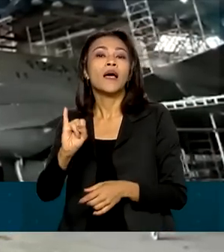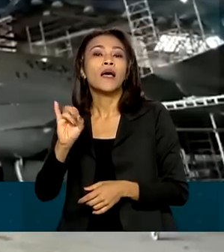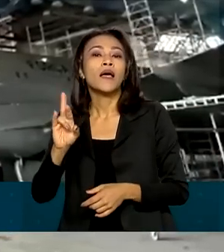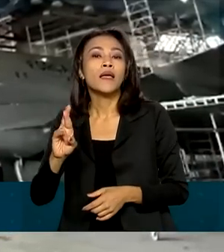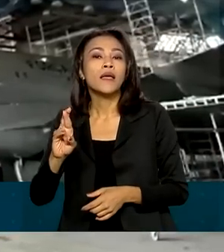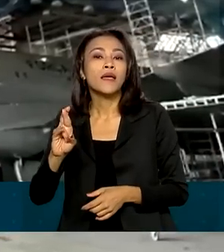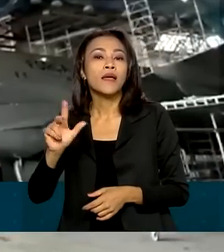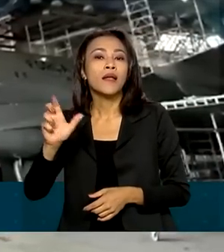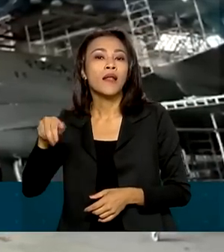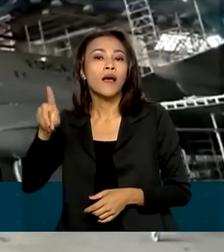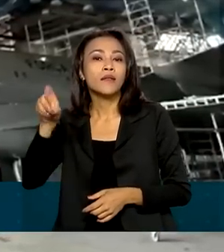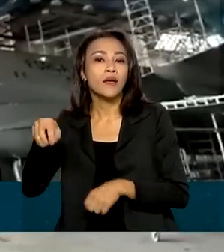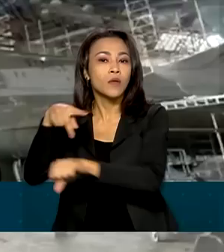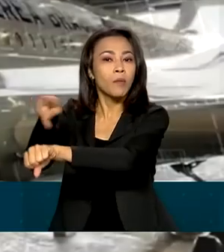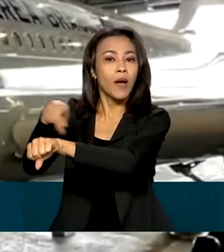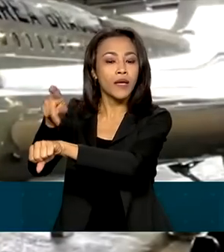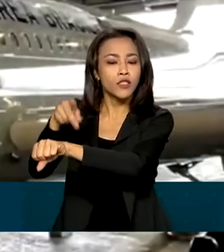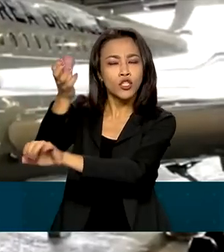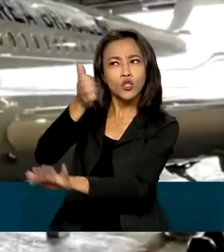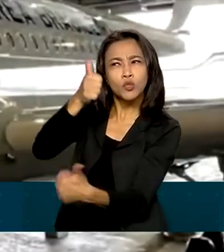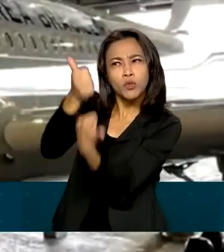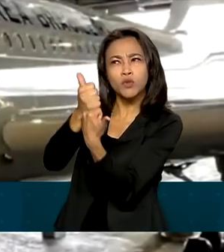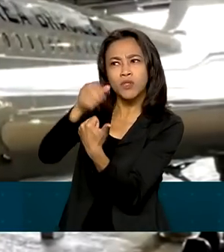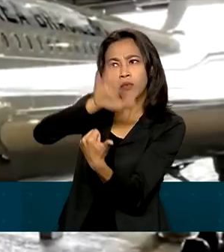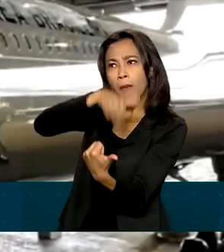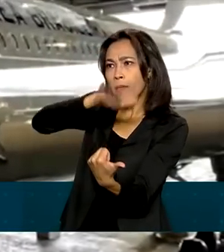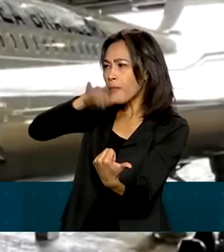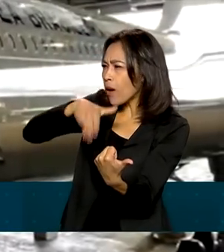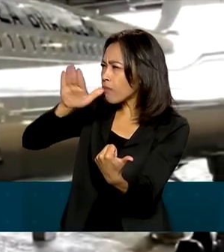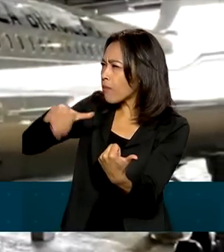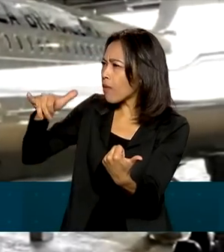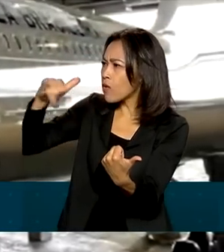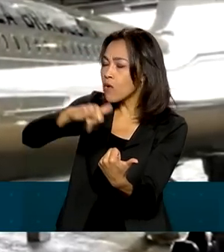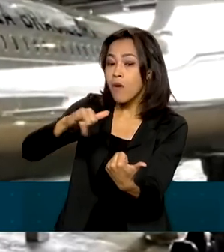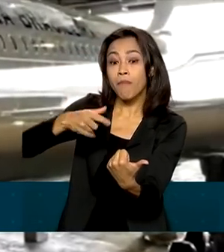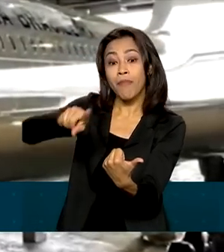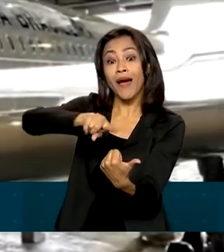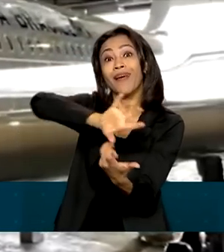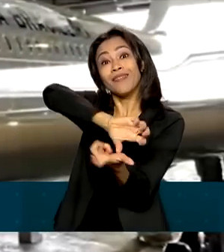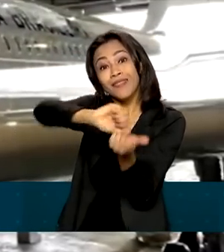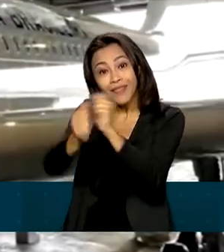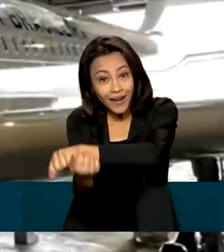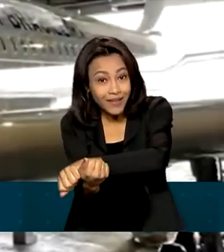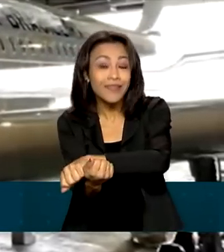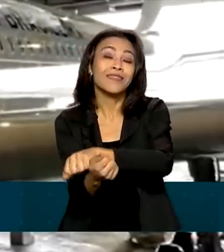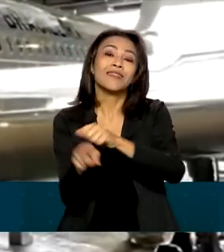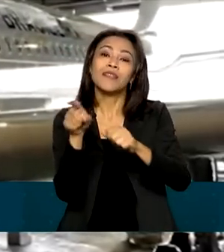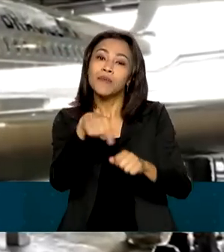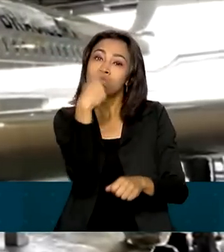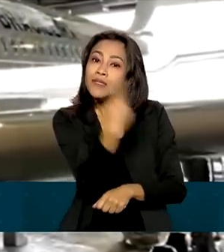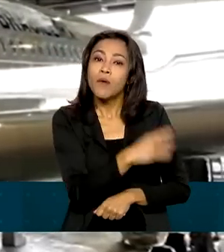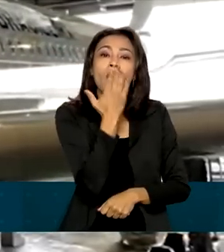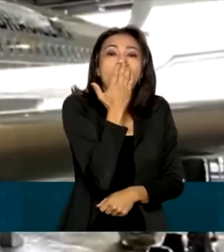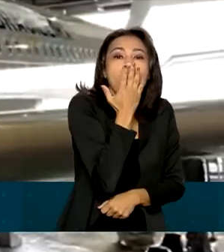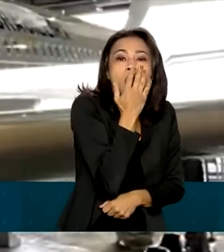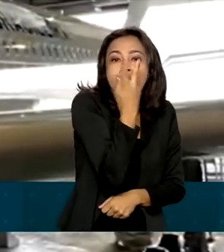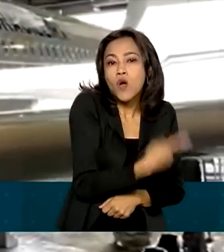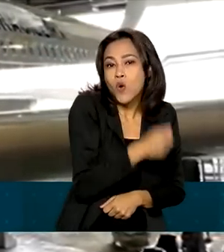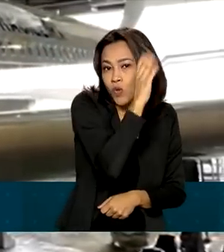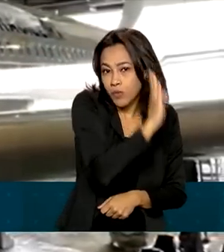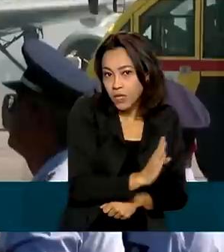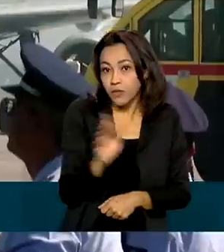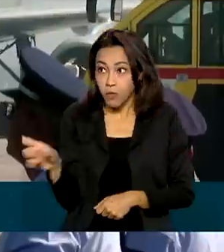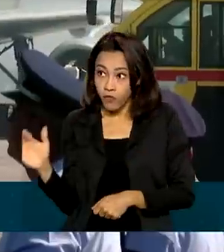passou por um processo de substituição da pintura para a tradicional cor cinza dos aviões da FAB e seguiu para os Estados